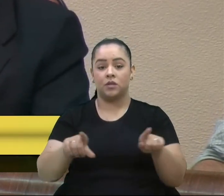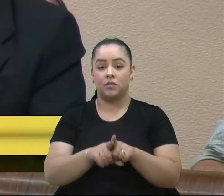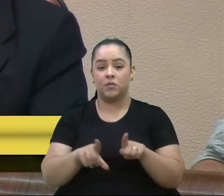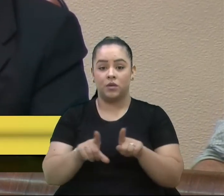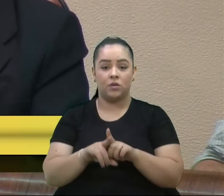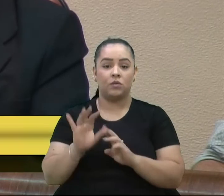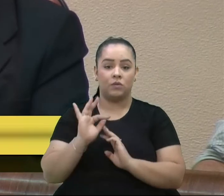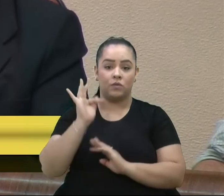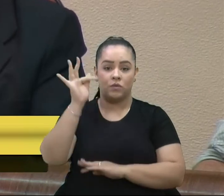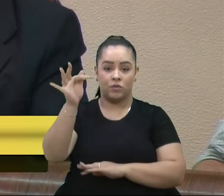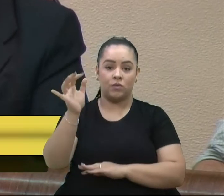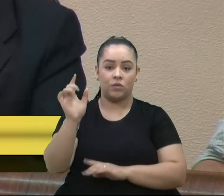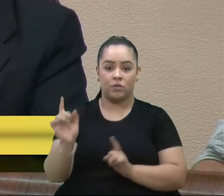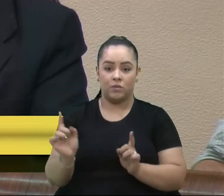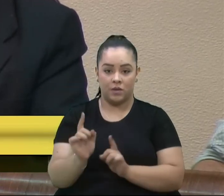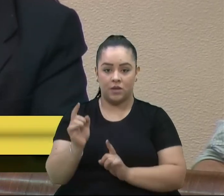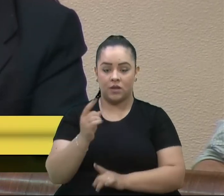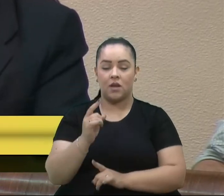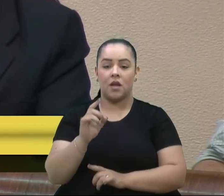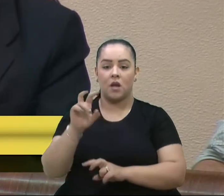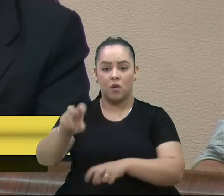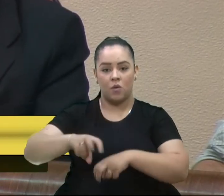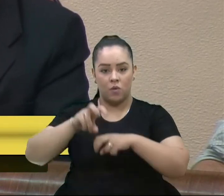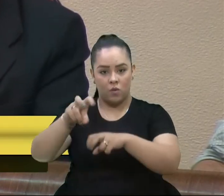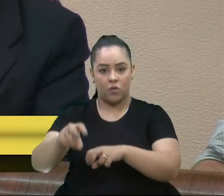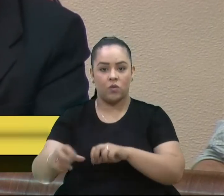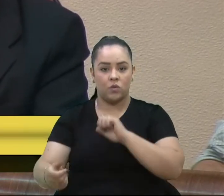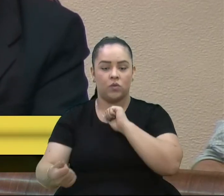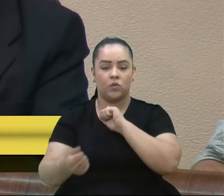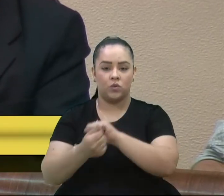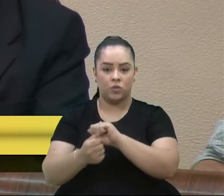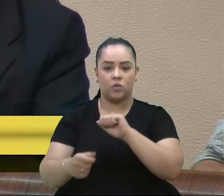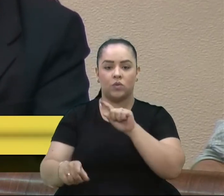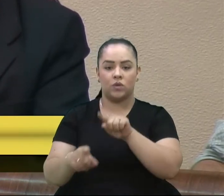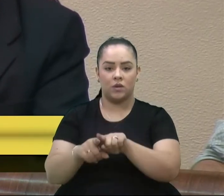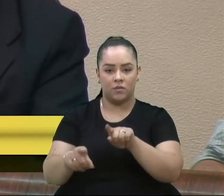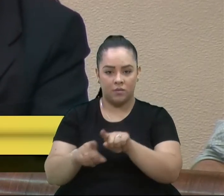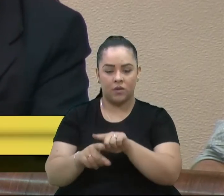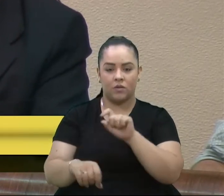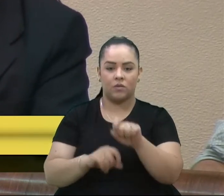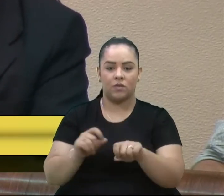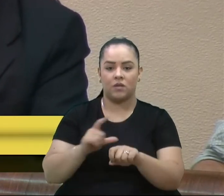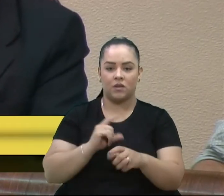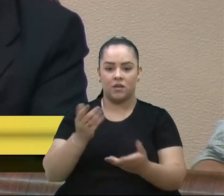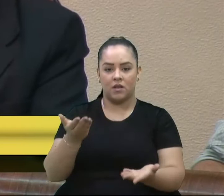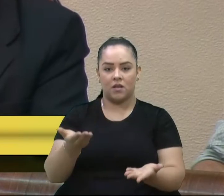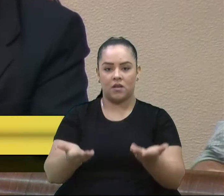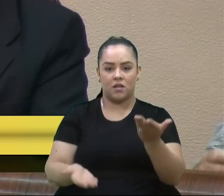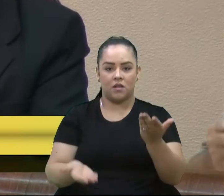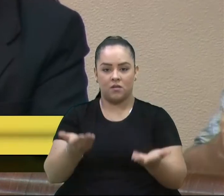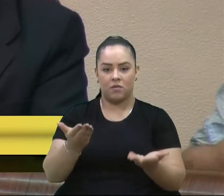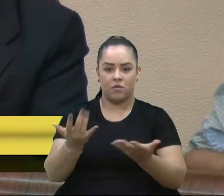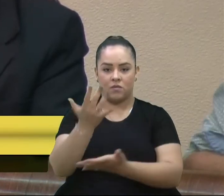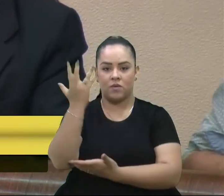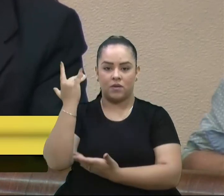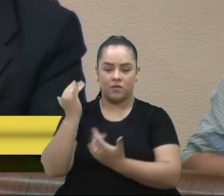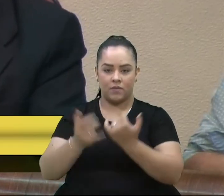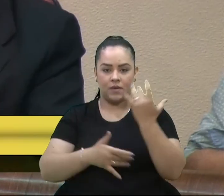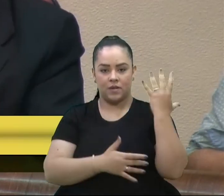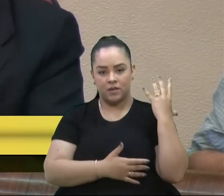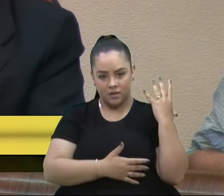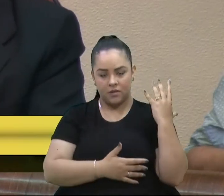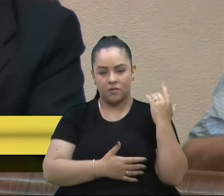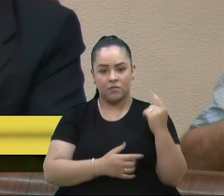futuro do pequeno agricultor, está associado também ao equilíbrio ambiental. Porque